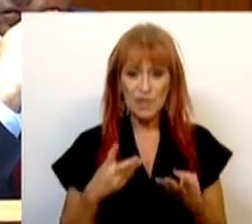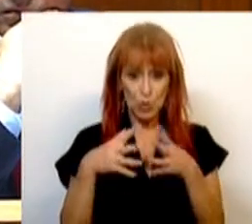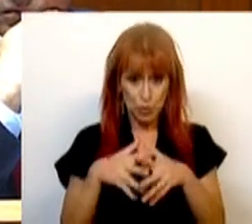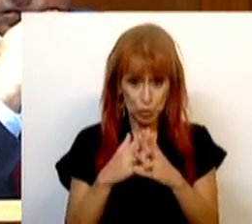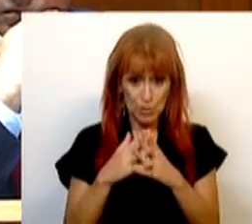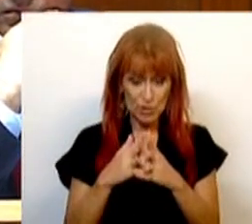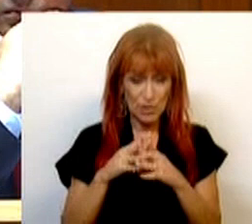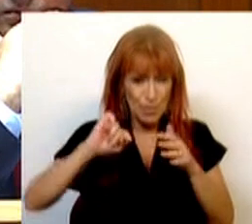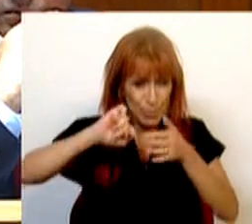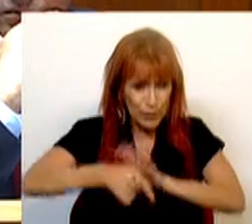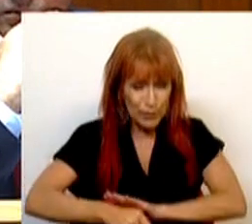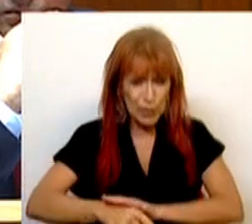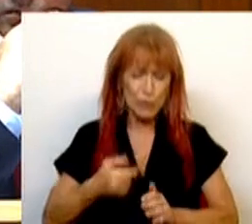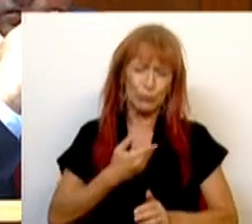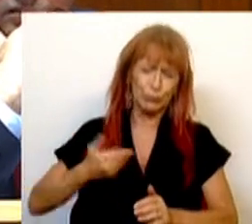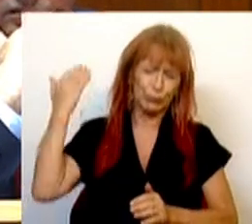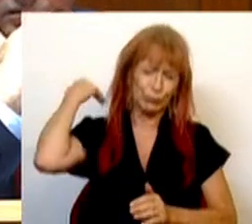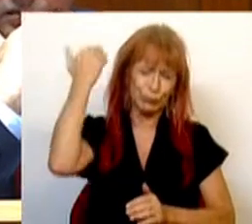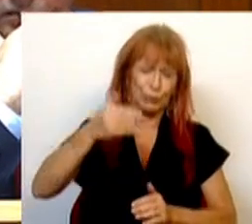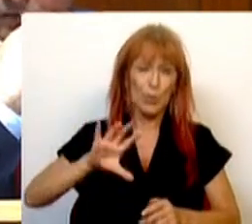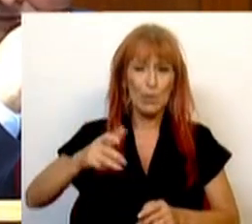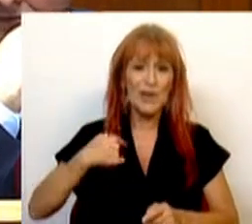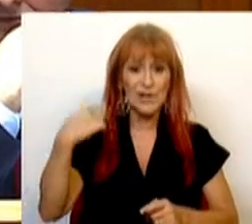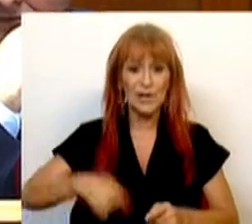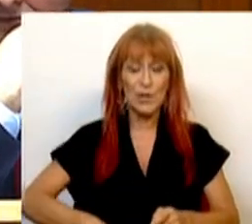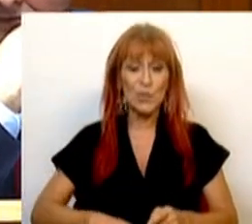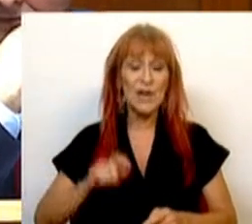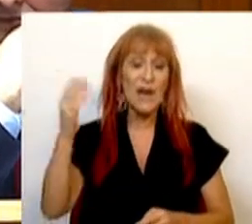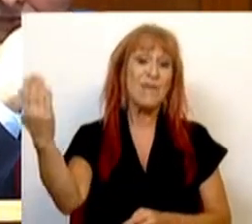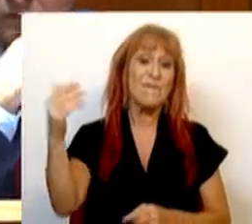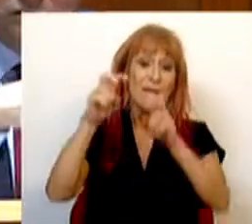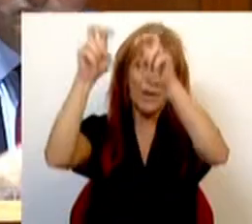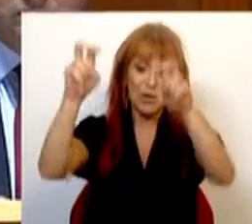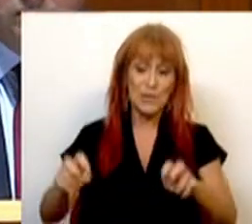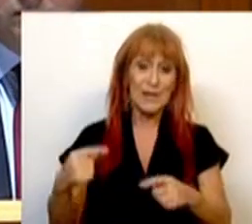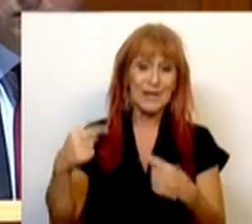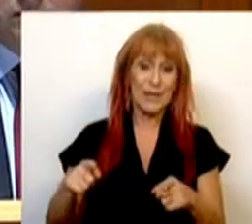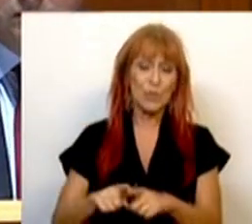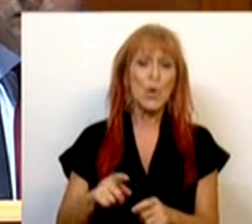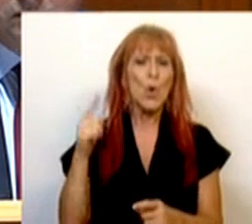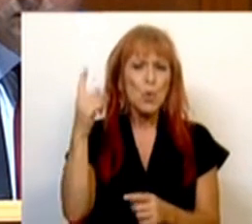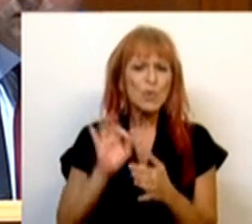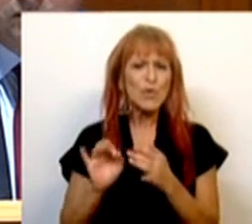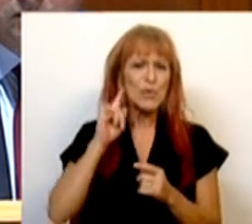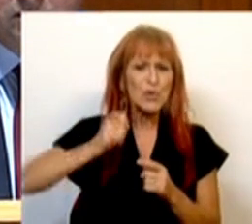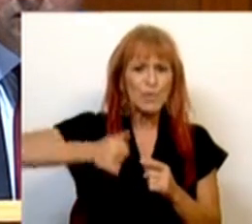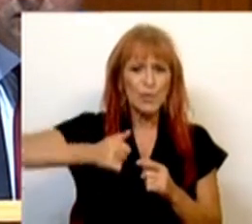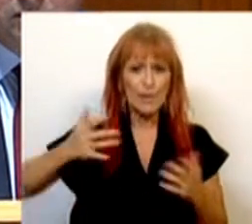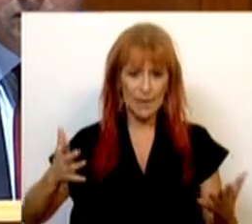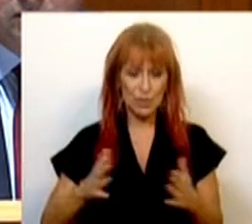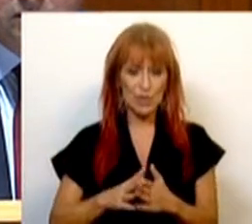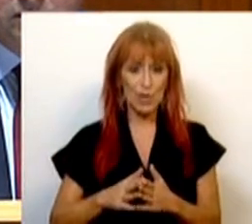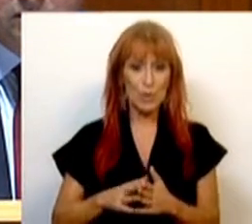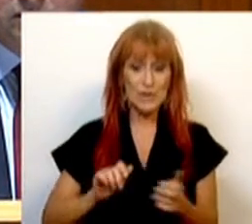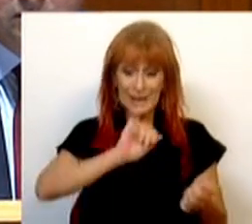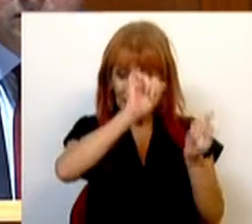mais profundo e secular que o país tinha, que era o déficit das qualificações. Um dos fatores fundamentais para